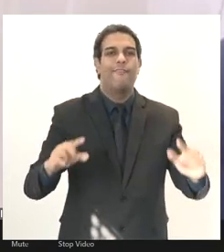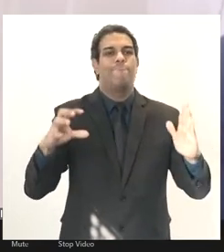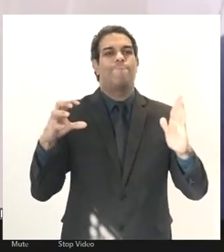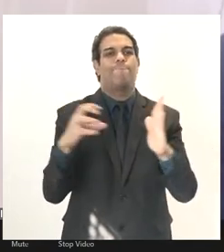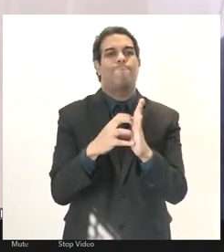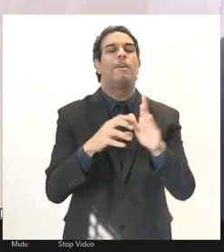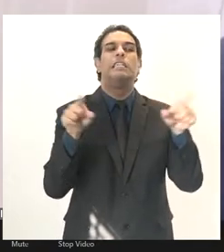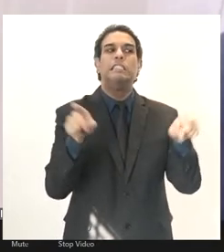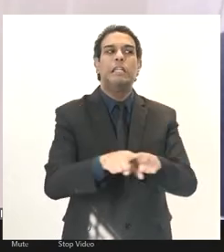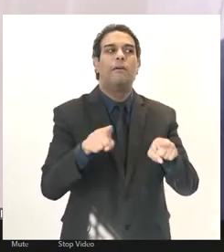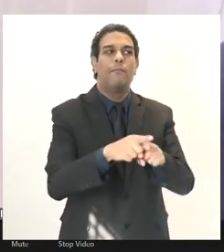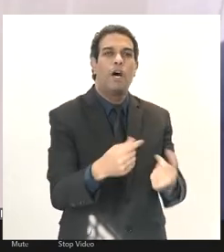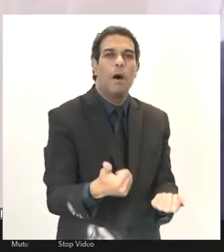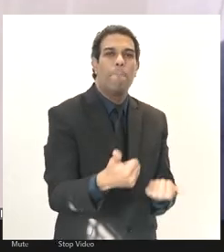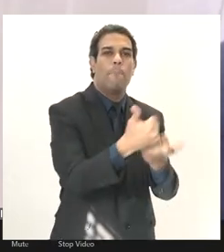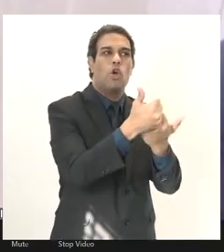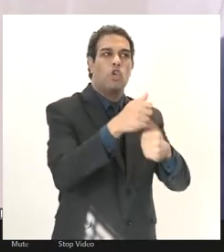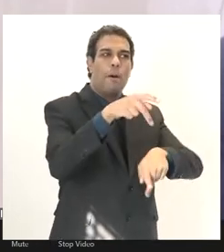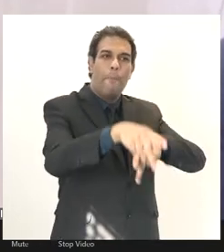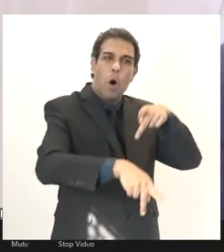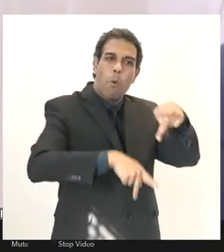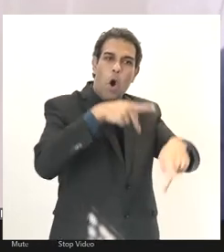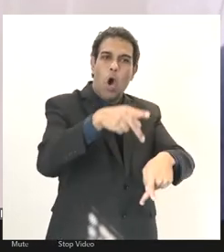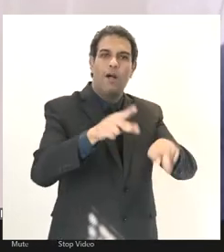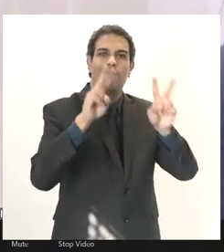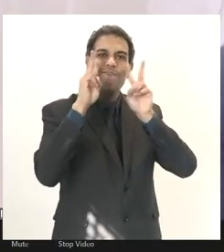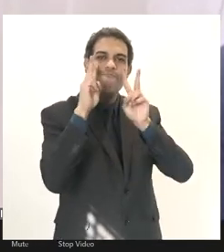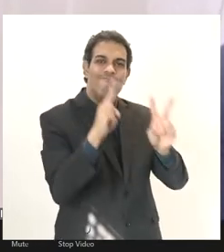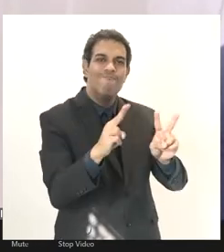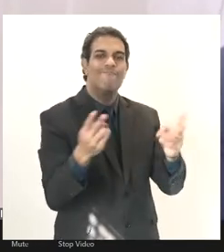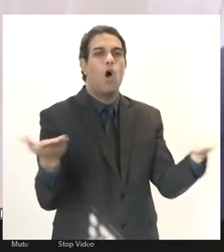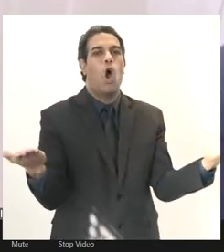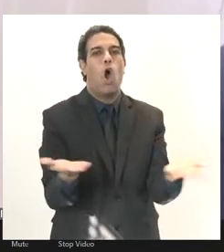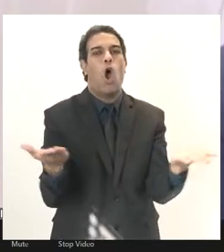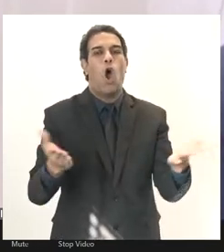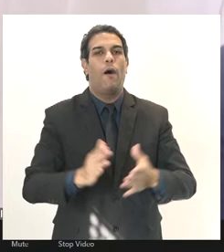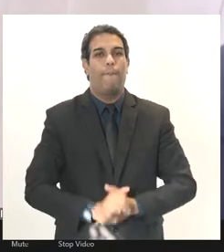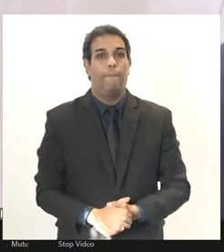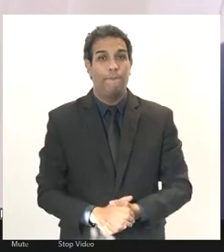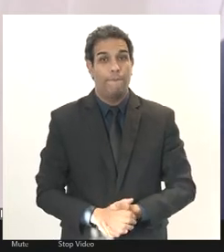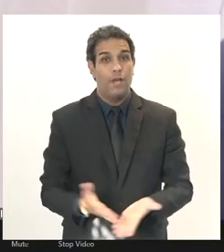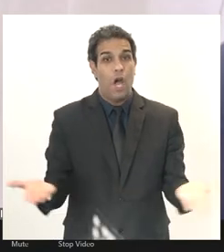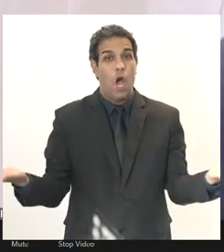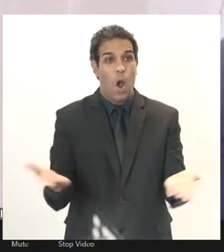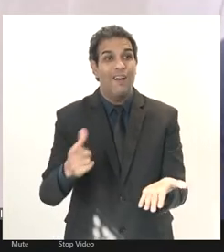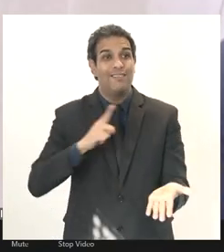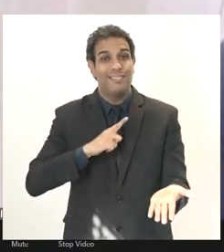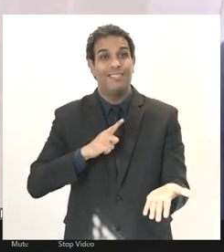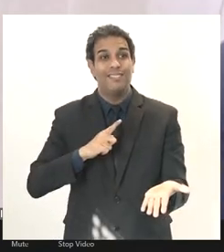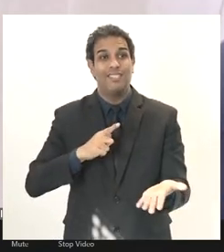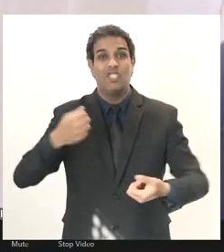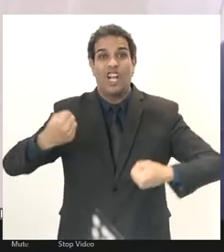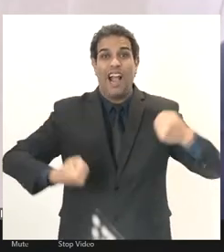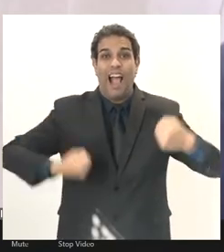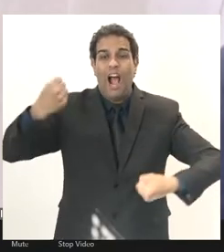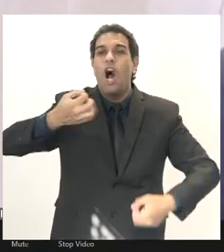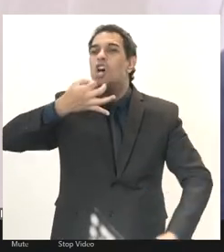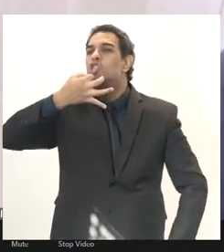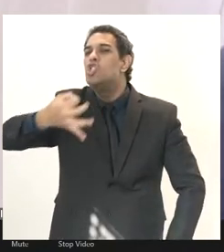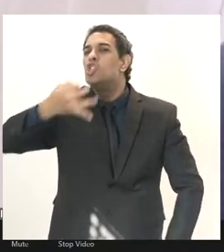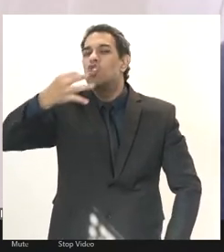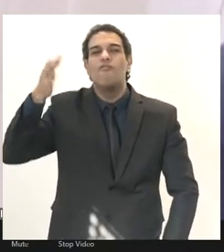população então hoje também nós estamos colocando carro de som também passando nos